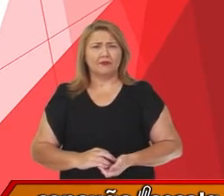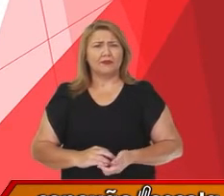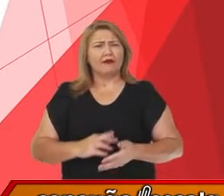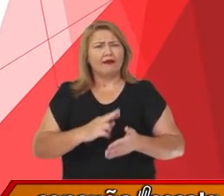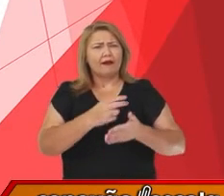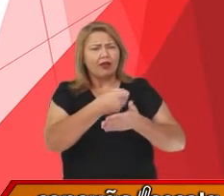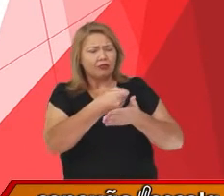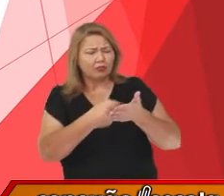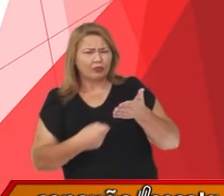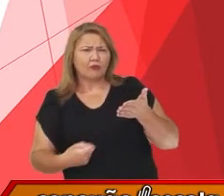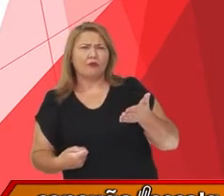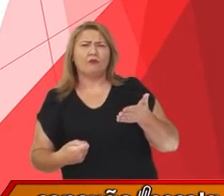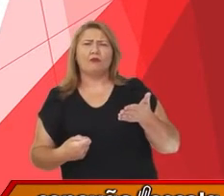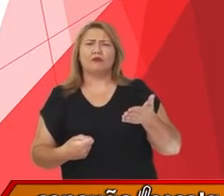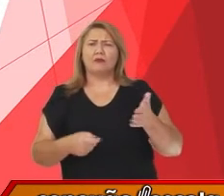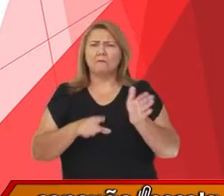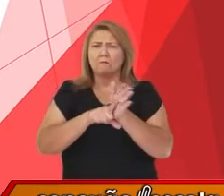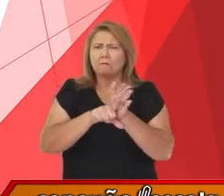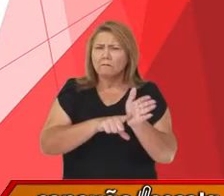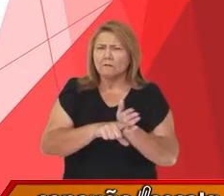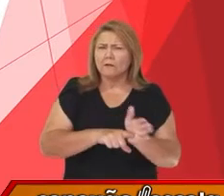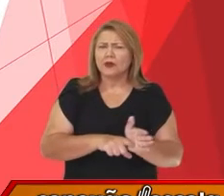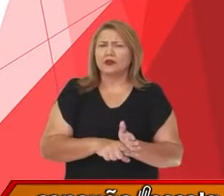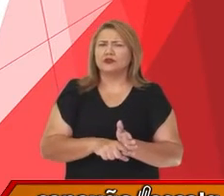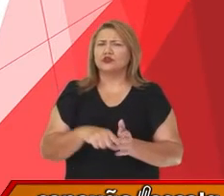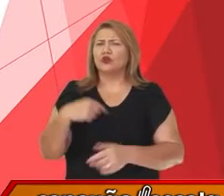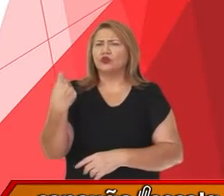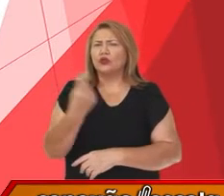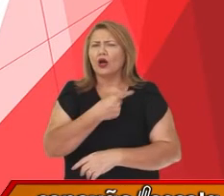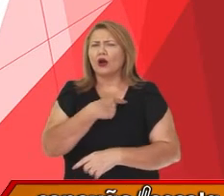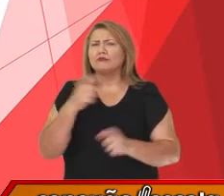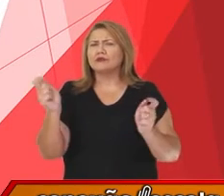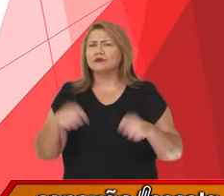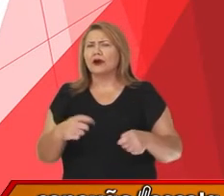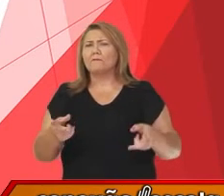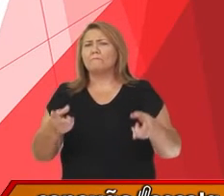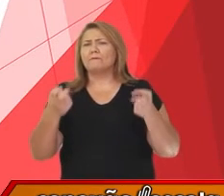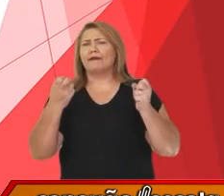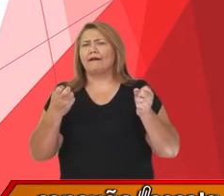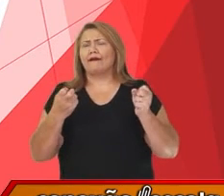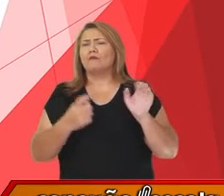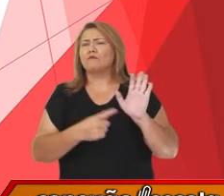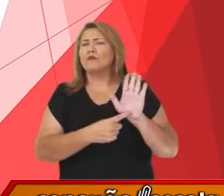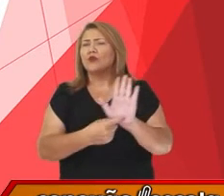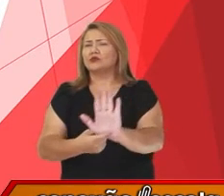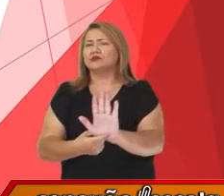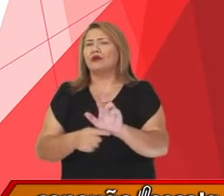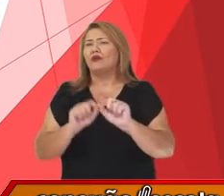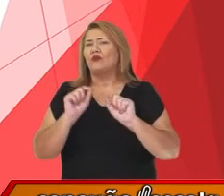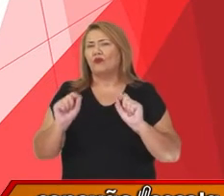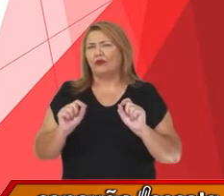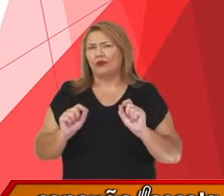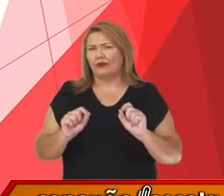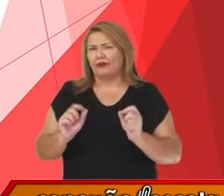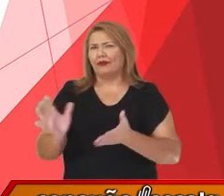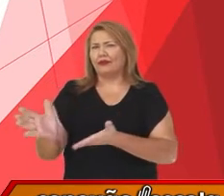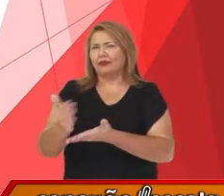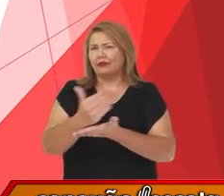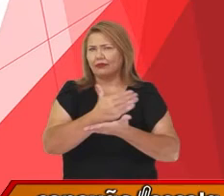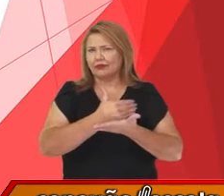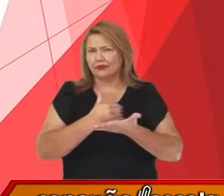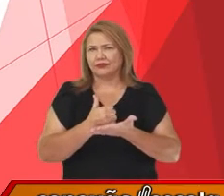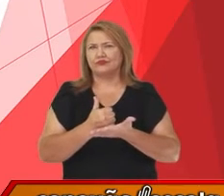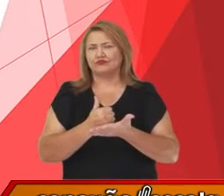relatório e por essa pesquisa, nós temos condições de apresentar para vocês alguns dados